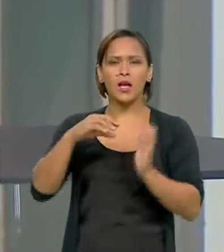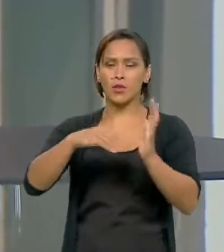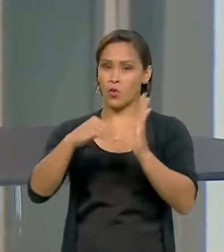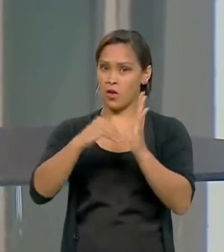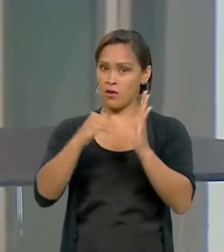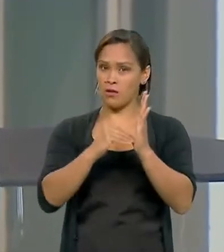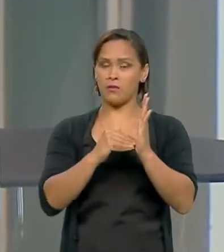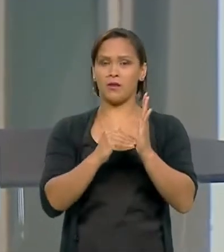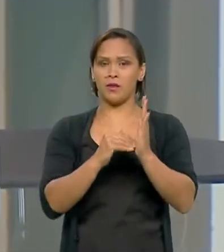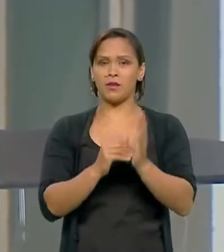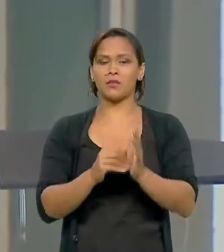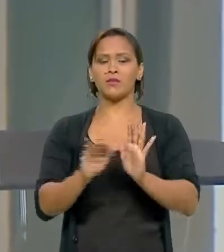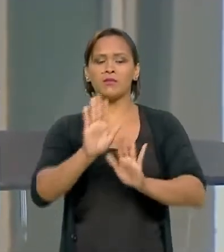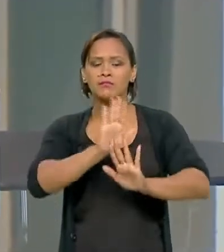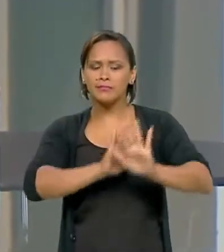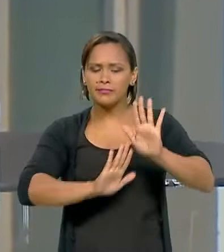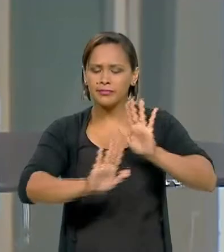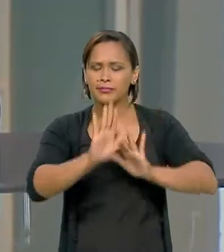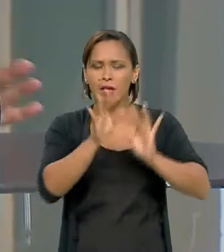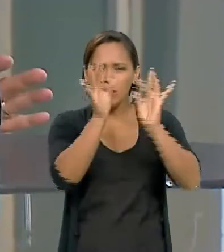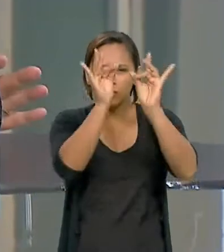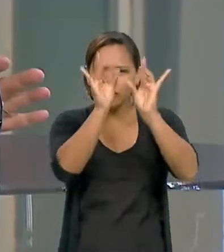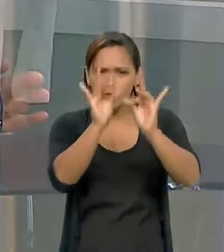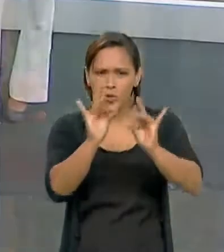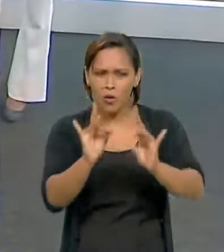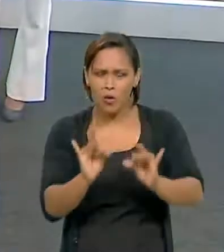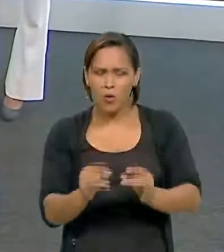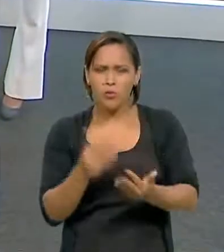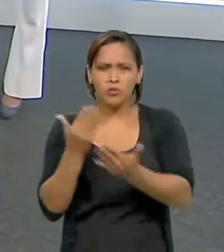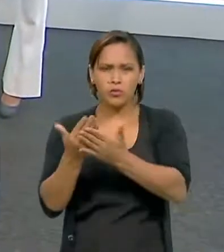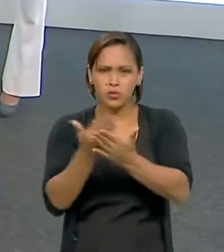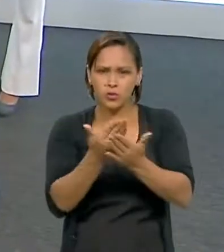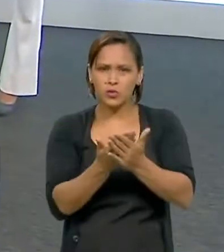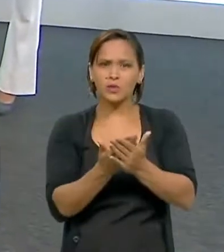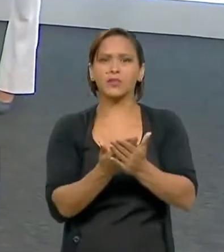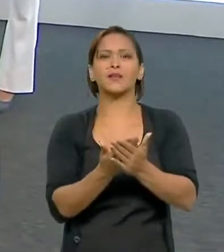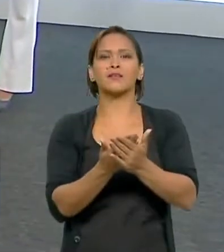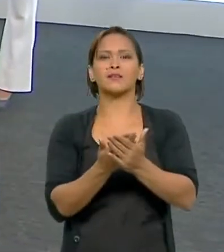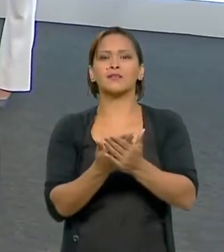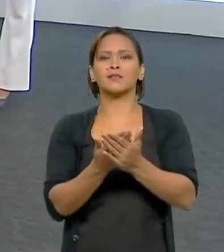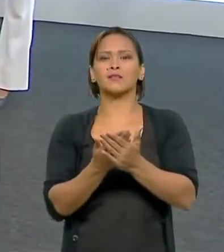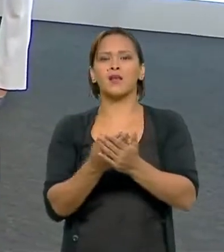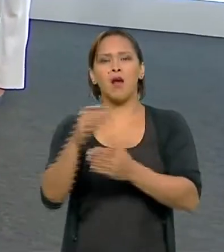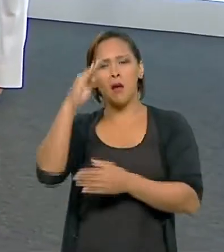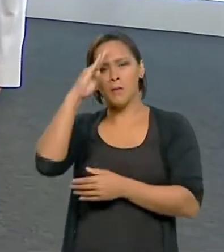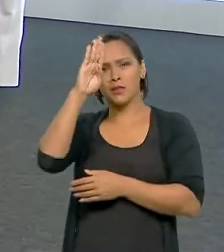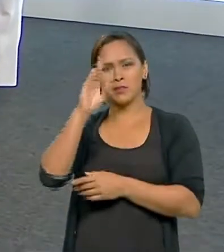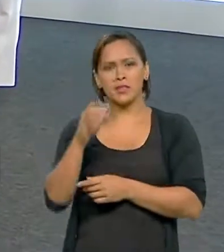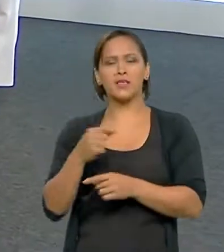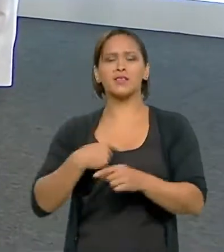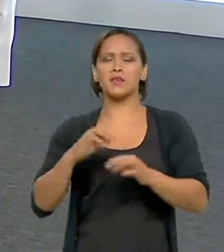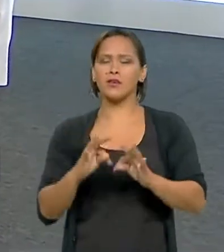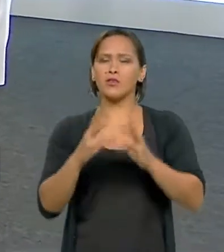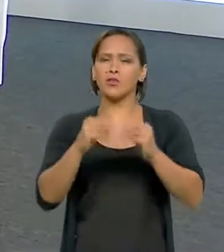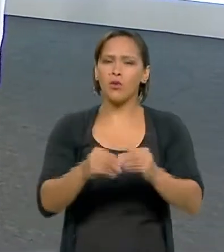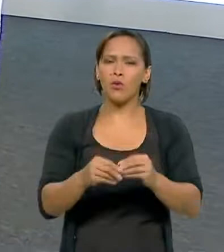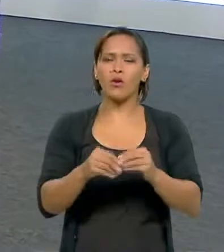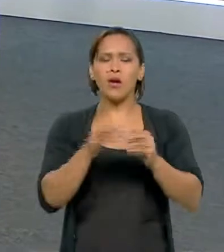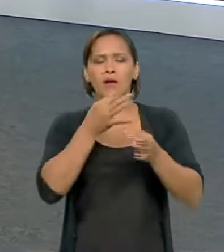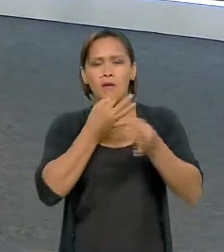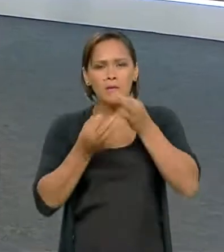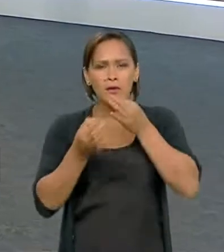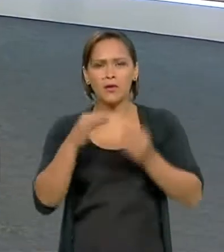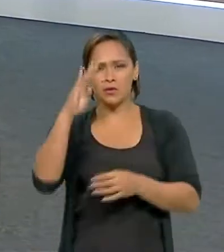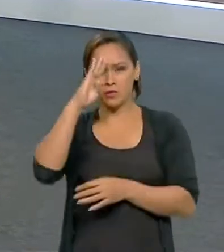Câmara, são cuidadosamente estudados na presidência da República e as aspirações do presidente